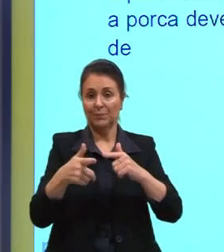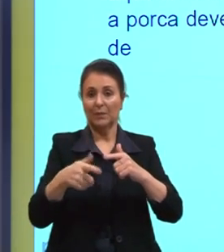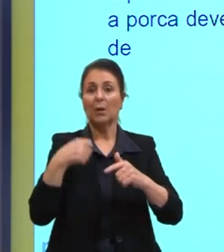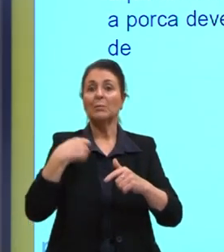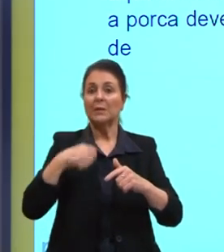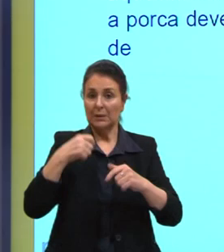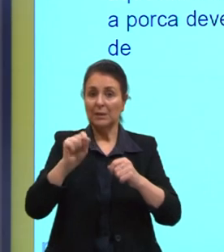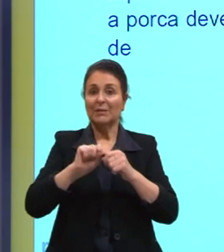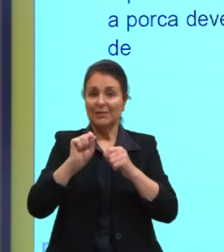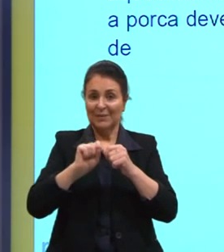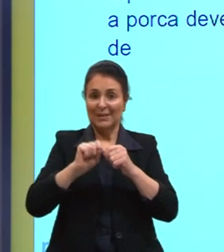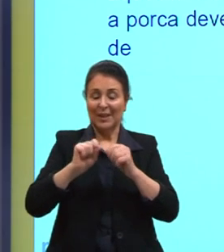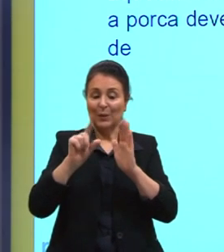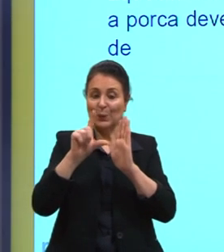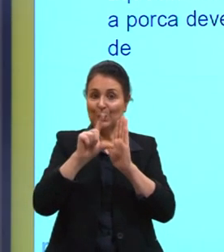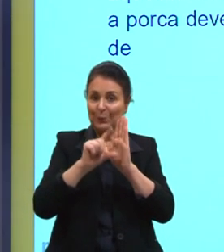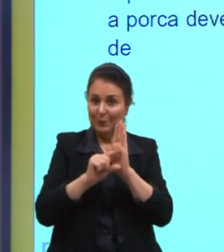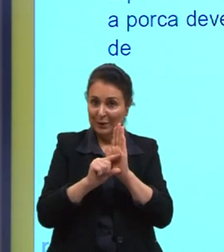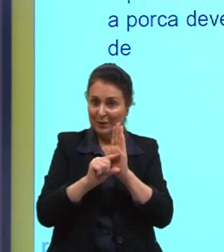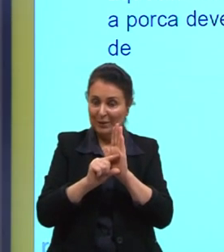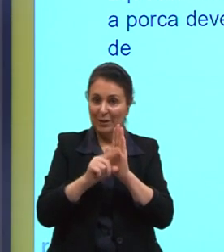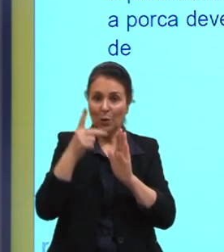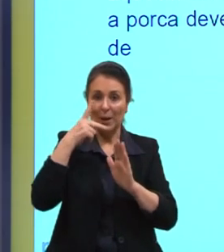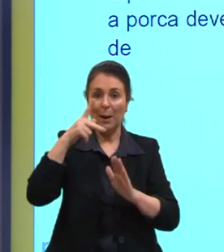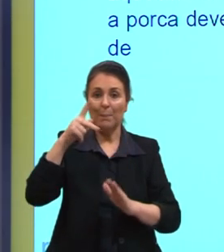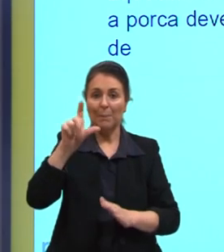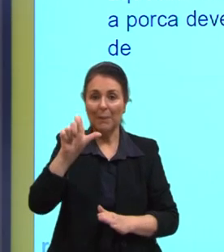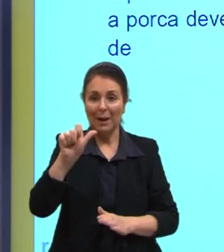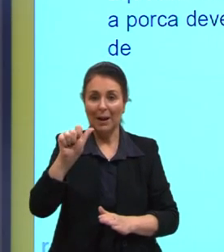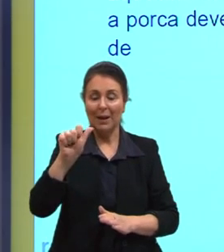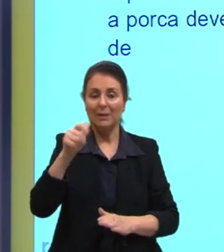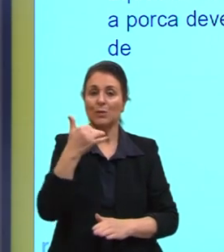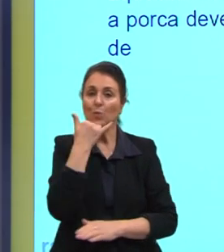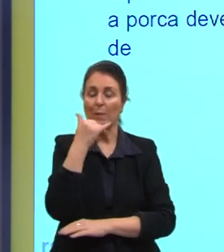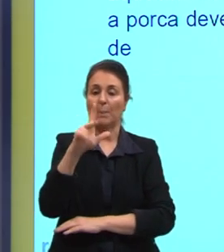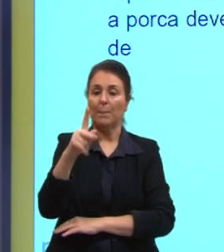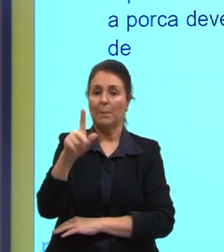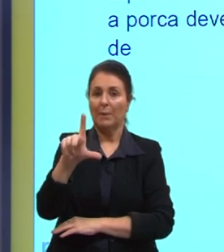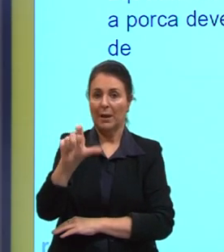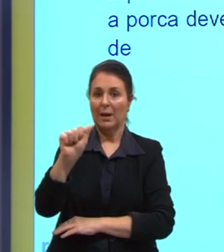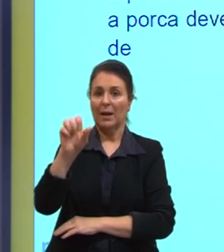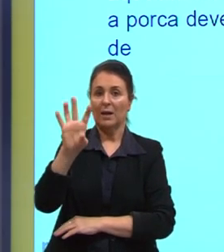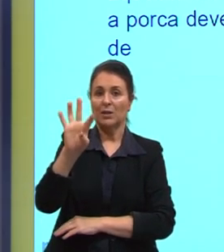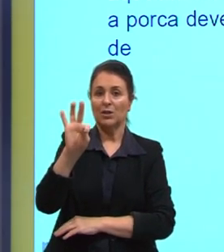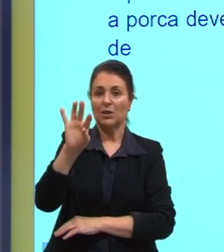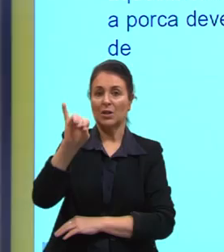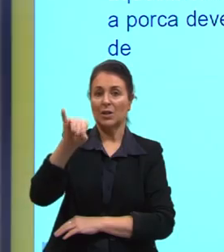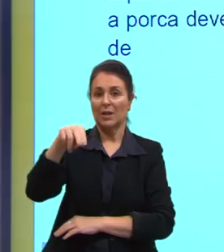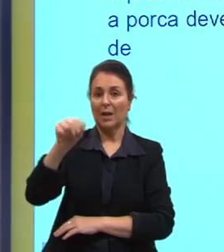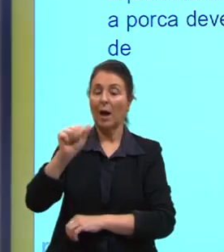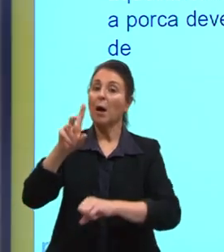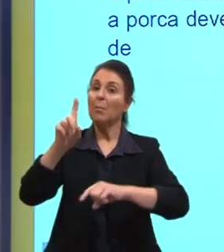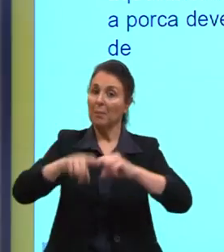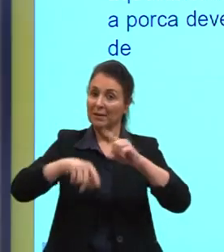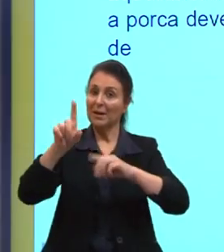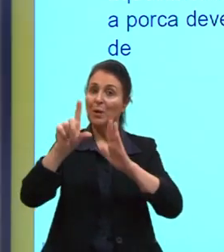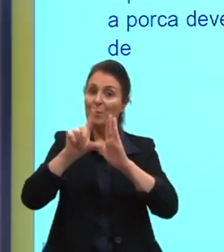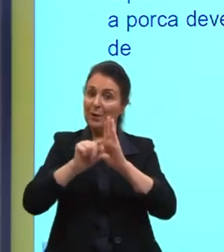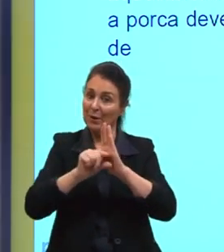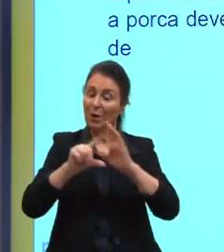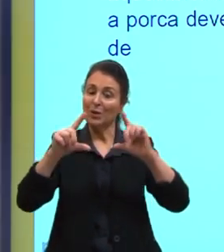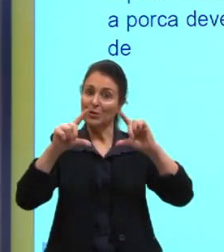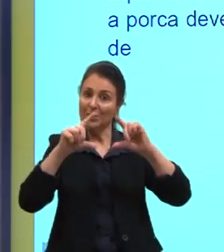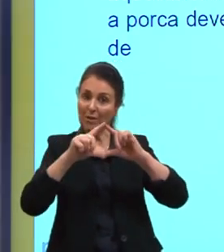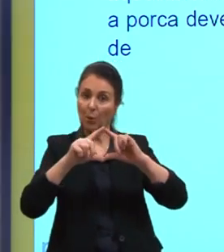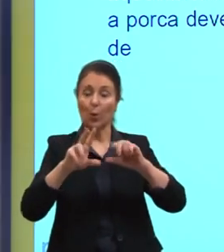menor. Se a gente avaliar aqui, a gente vai ver que a platina tem o menor. e aí a gente consegue ver, cuidado com a